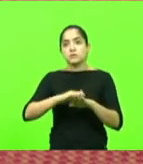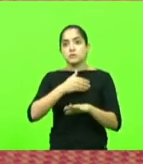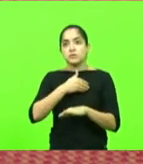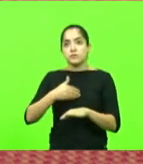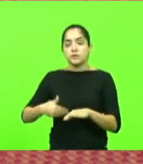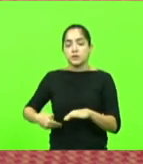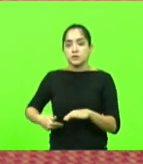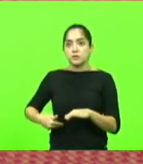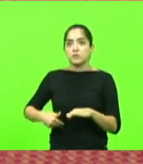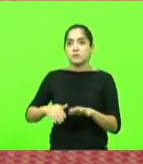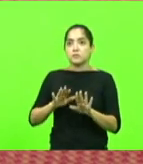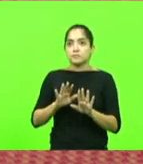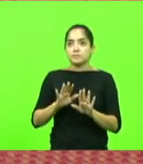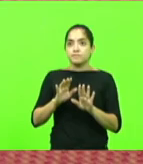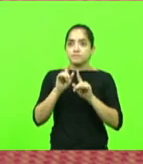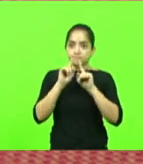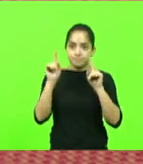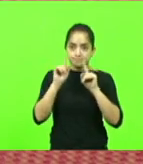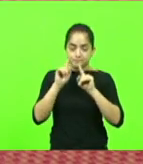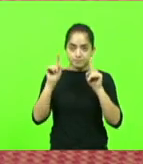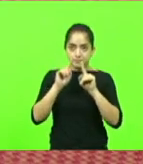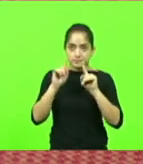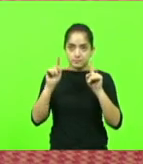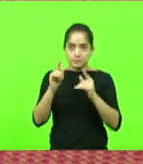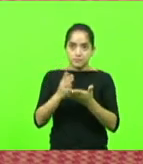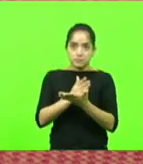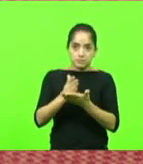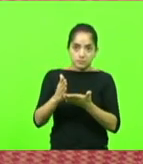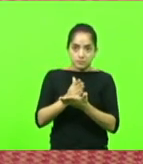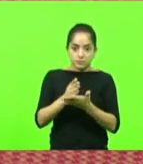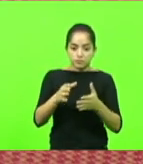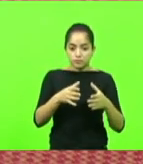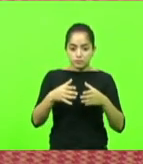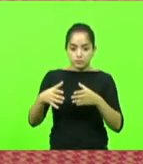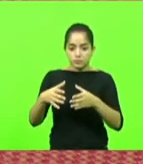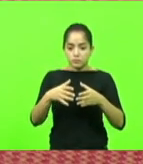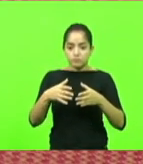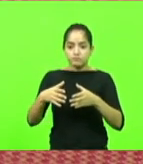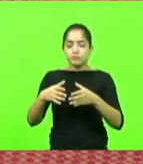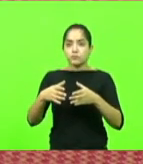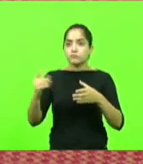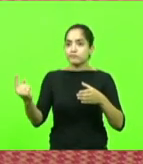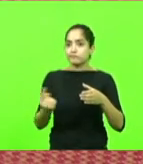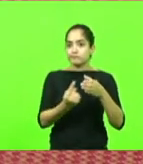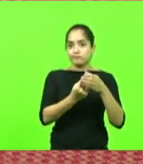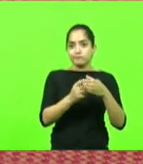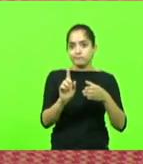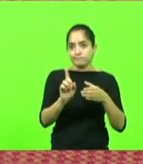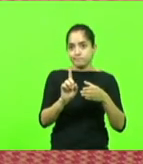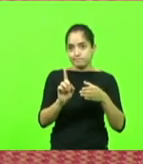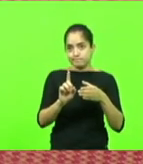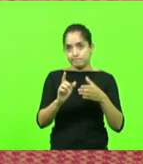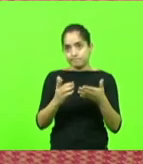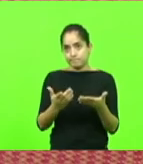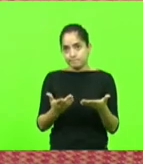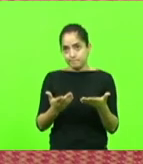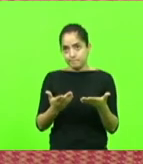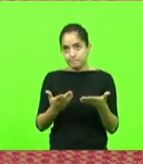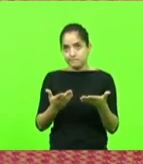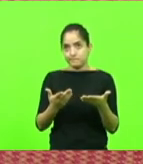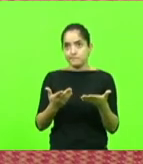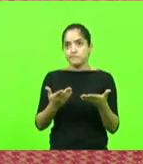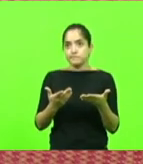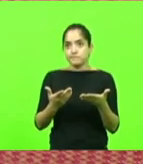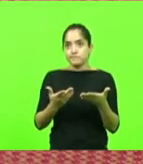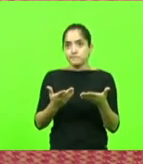nós reclamamos que alguns segmentos importantes ficaram de fora, e entre eles todo esse